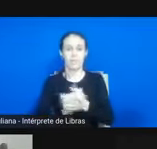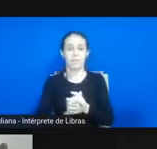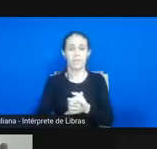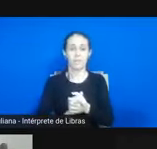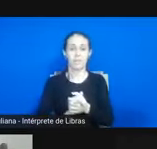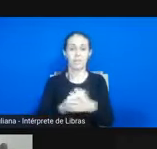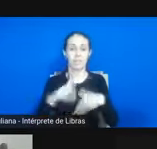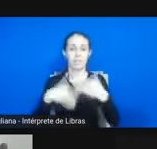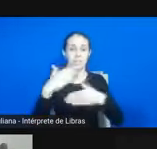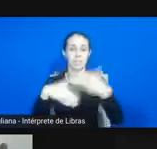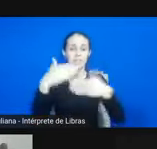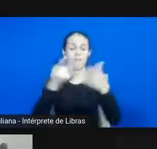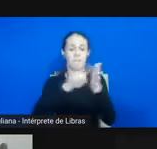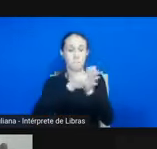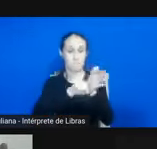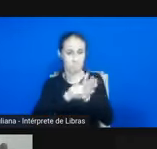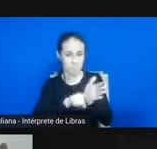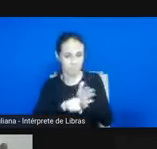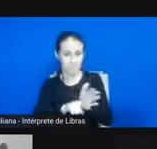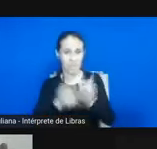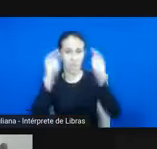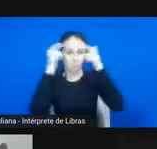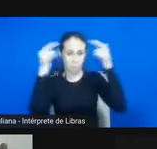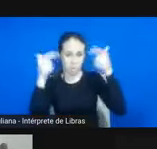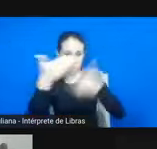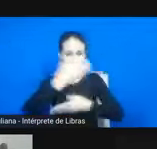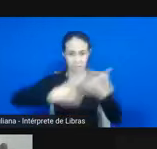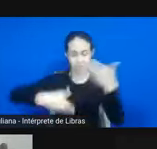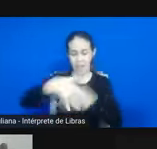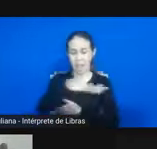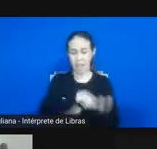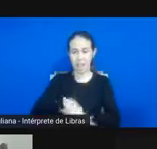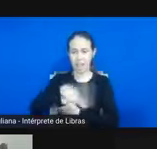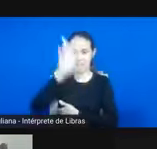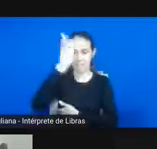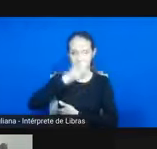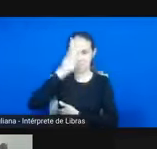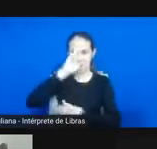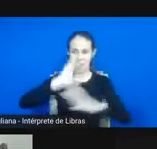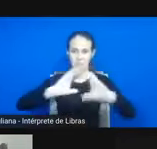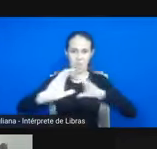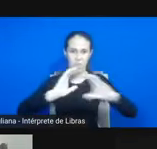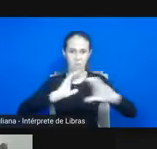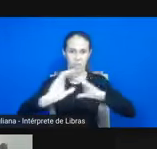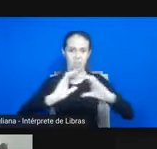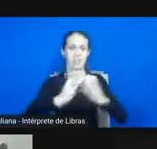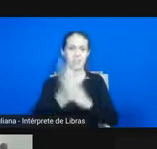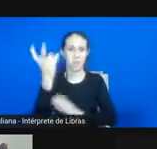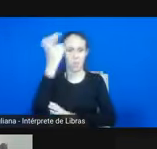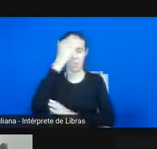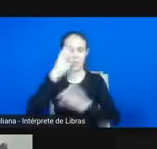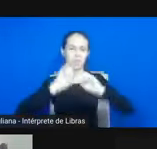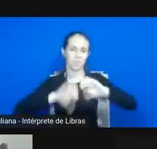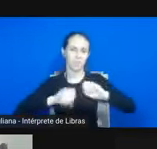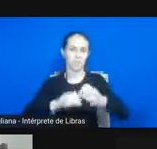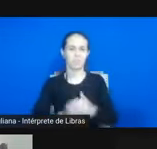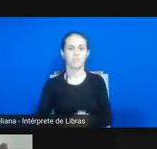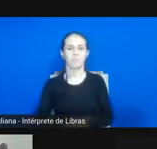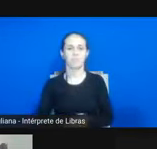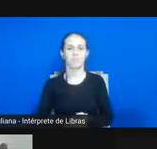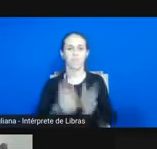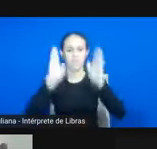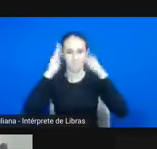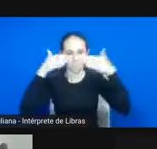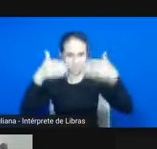pesquisas articulando conhecimentos das áreas de história, comunicação, literatura e educação, com ênfase em